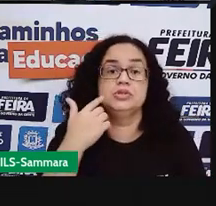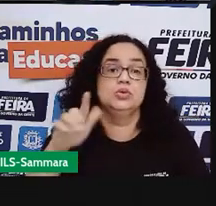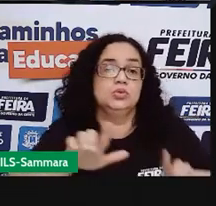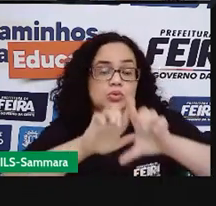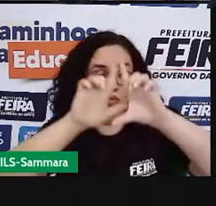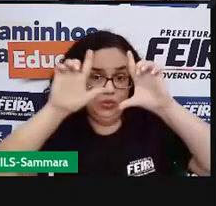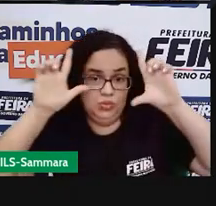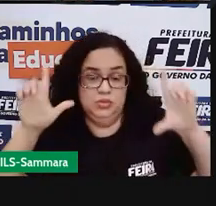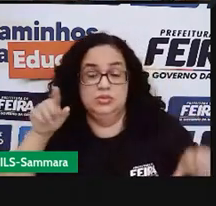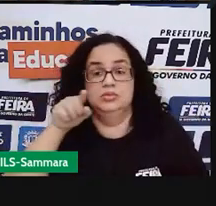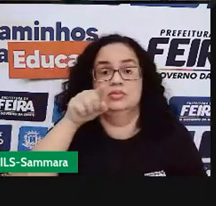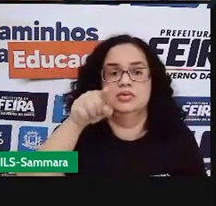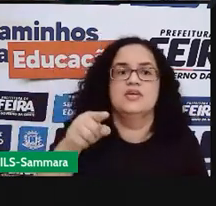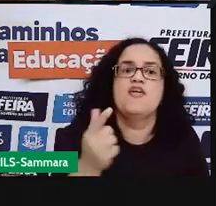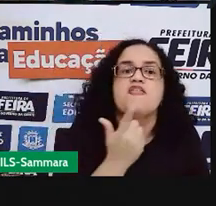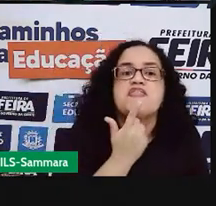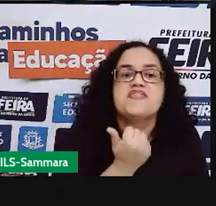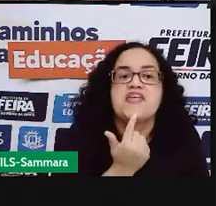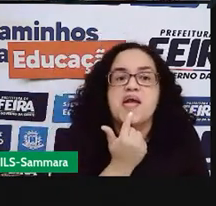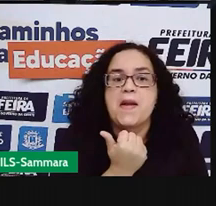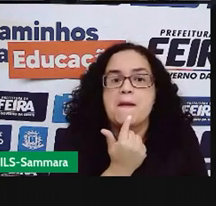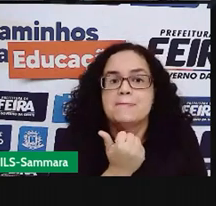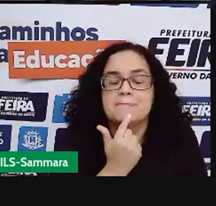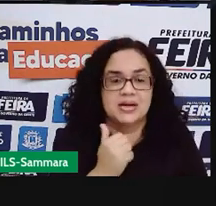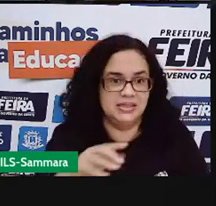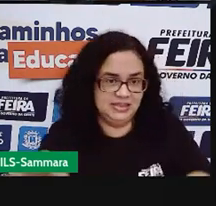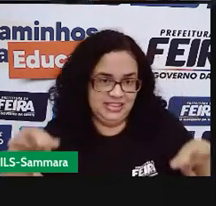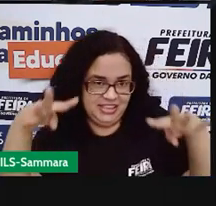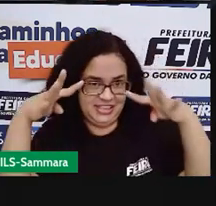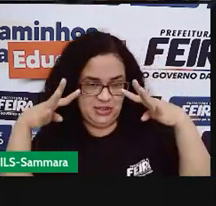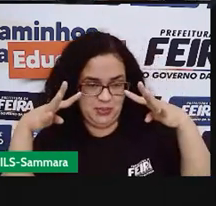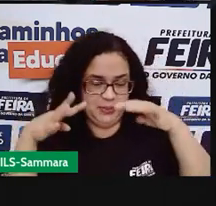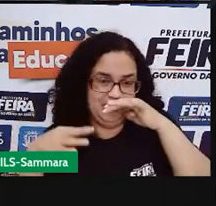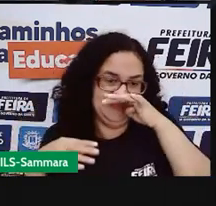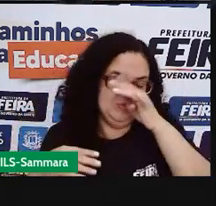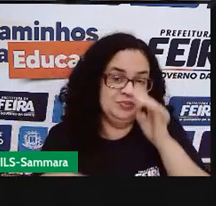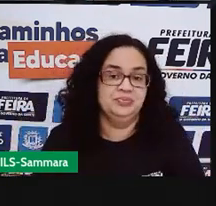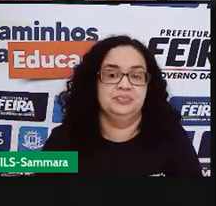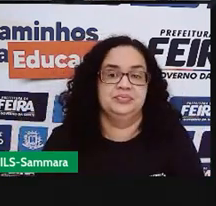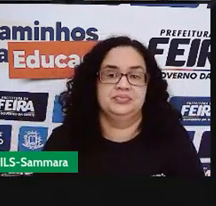cartaz. Olha, a Pró colocou vermelho, chamando bastante atenção.